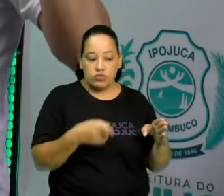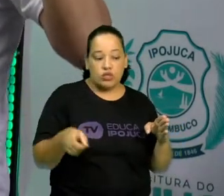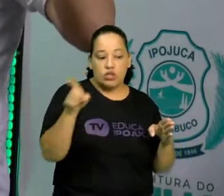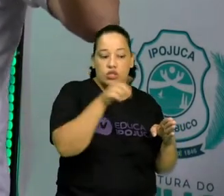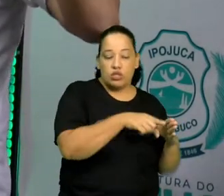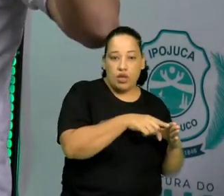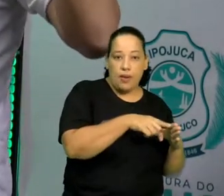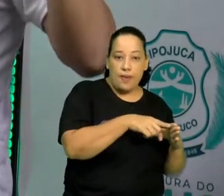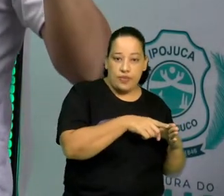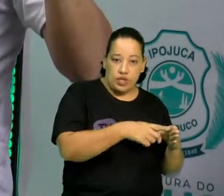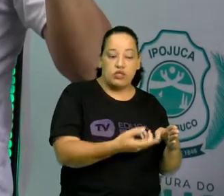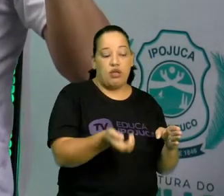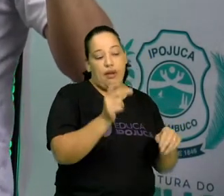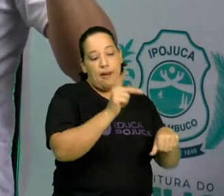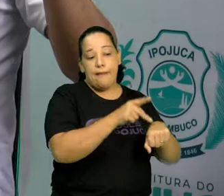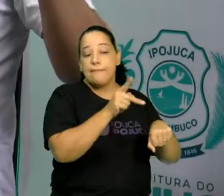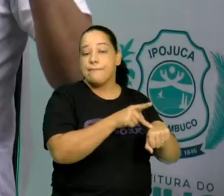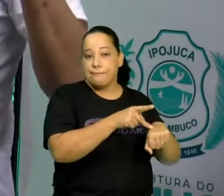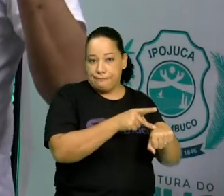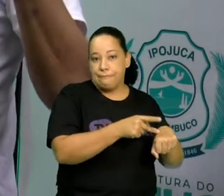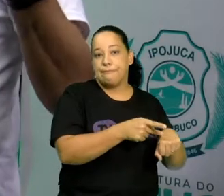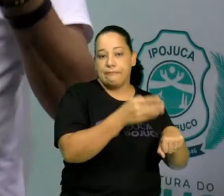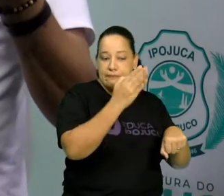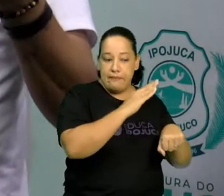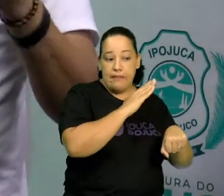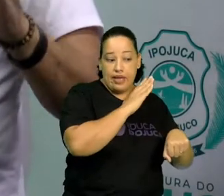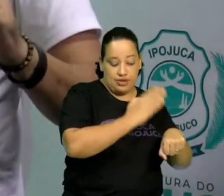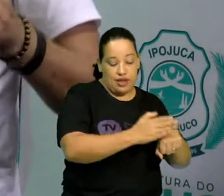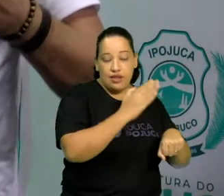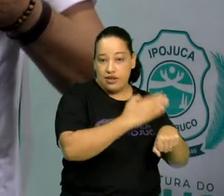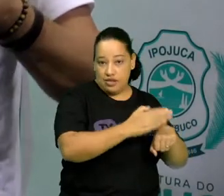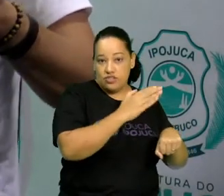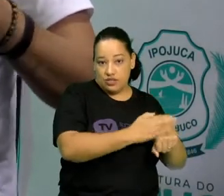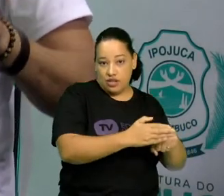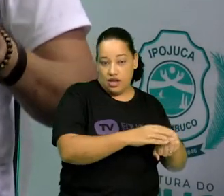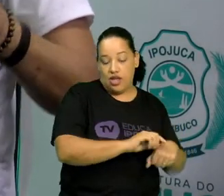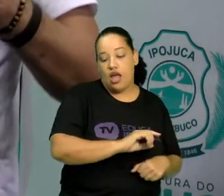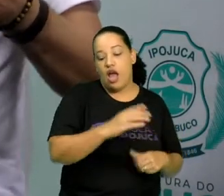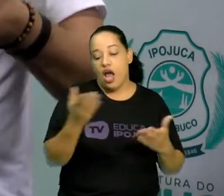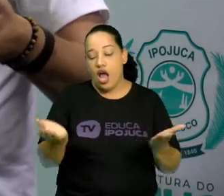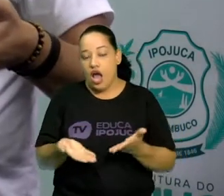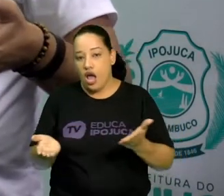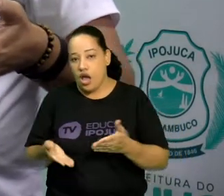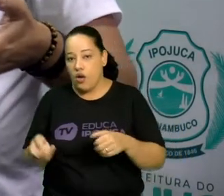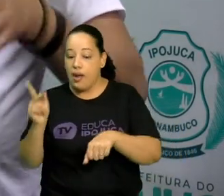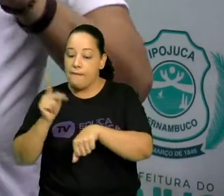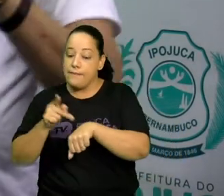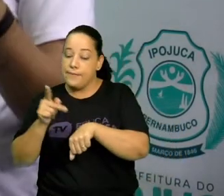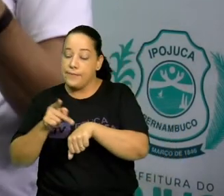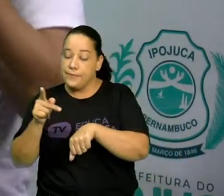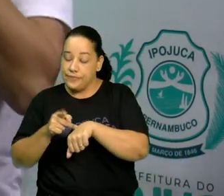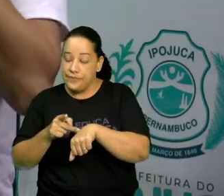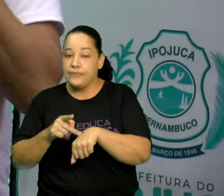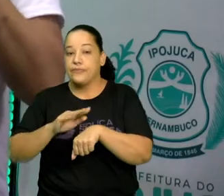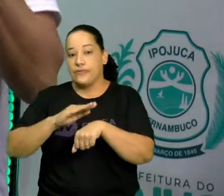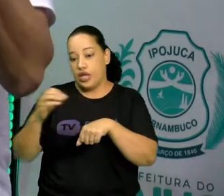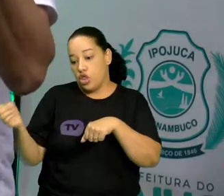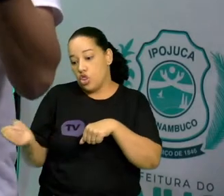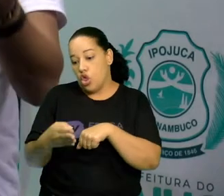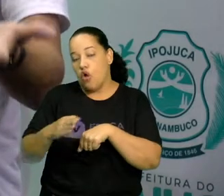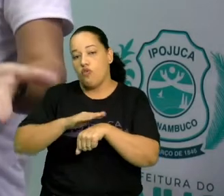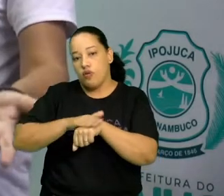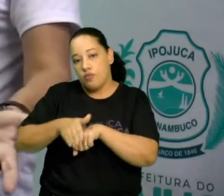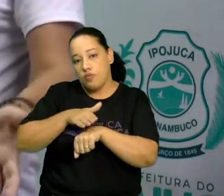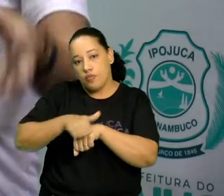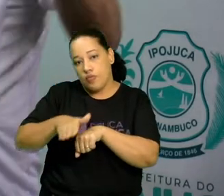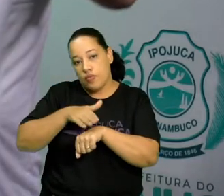pedra velha, pedra lascada. Neolítico, pedra nova, pedra polida. O homem deixa de